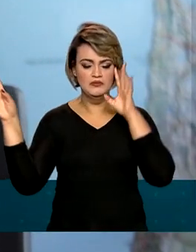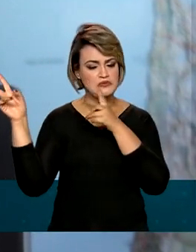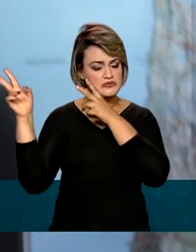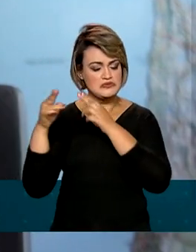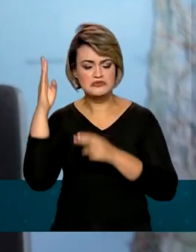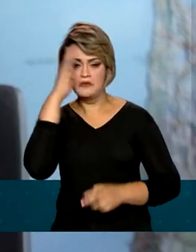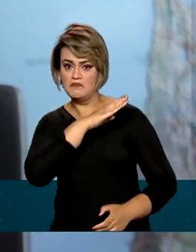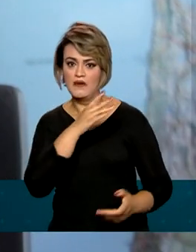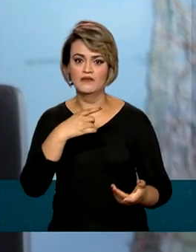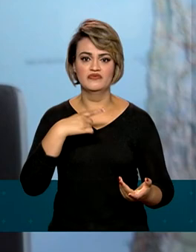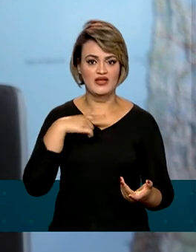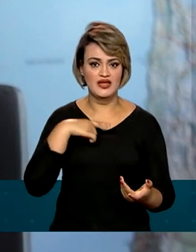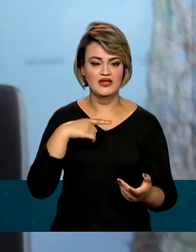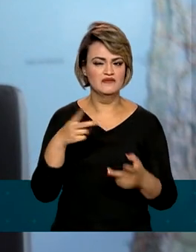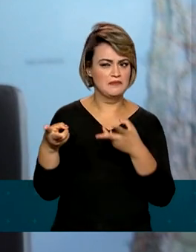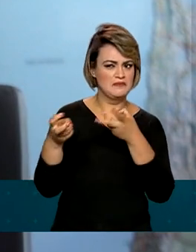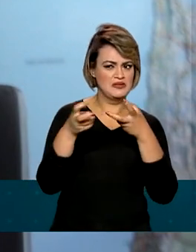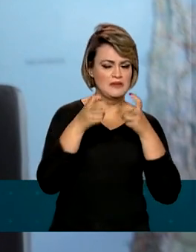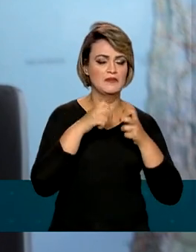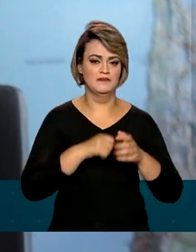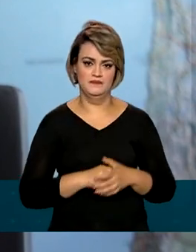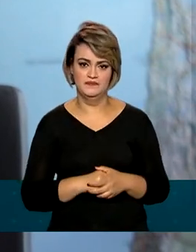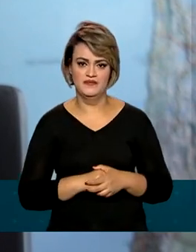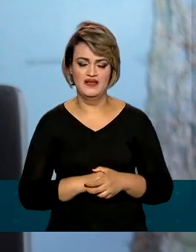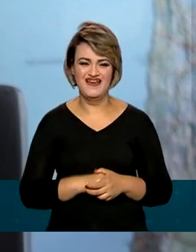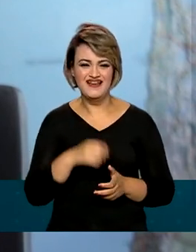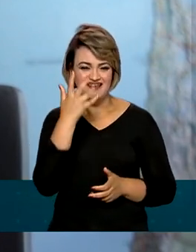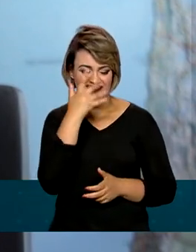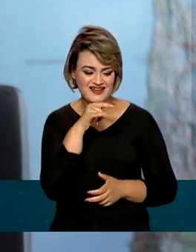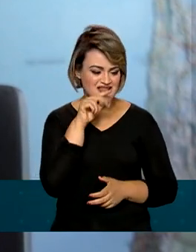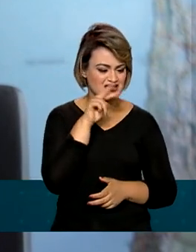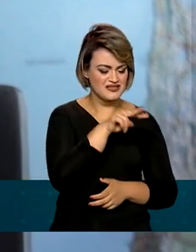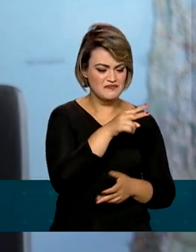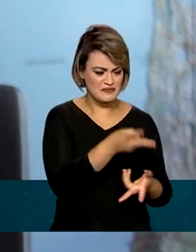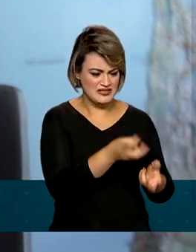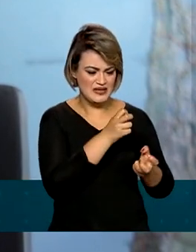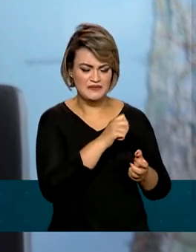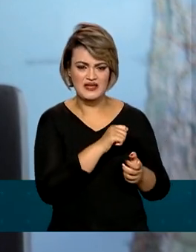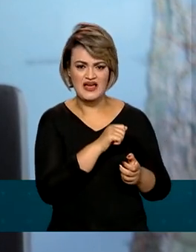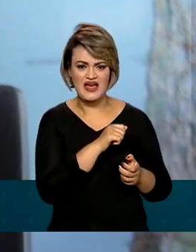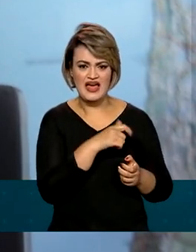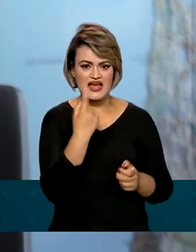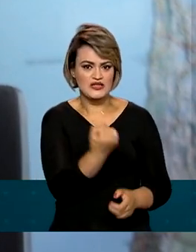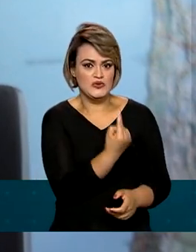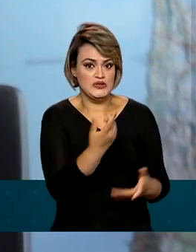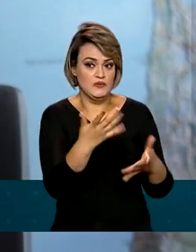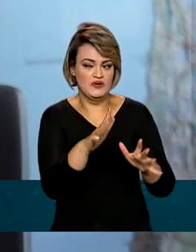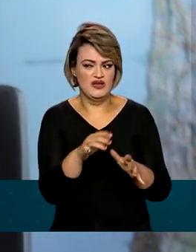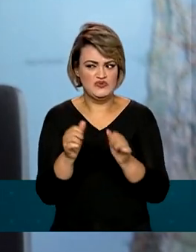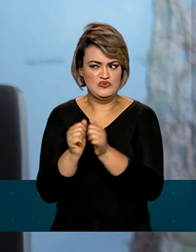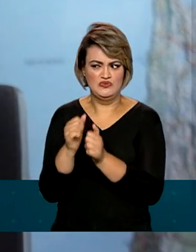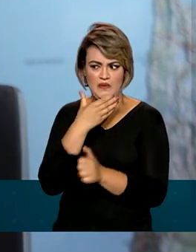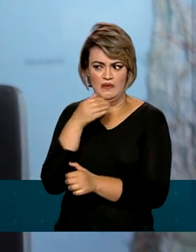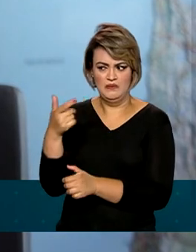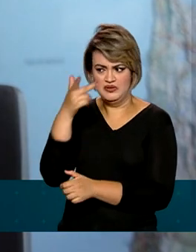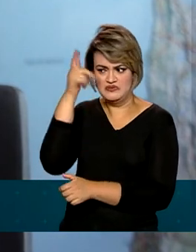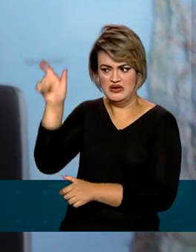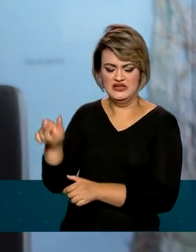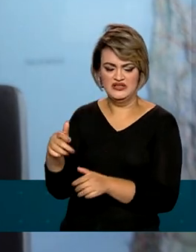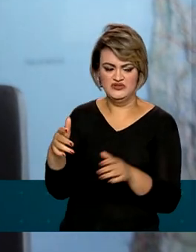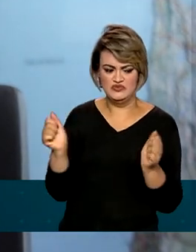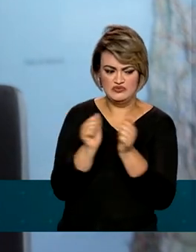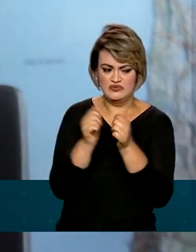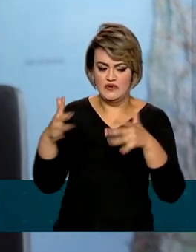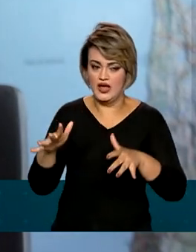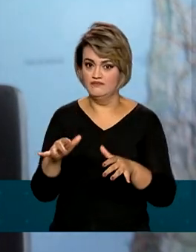muito importante que a gente observe esses sinais. Aquela criança também, que de repente ela não quer ficar sozinha com um determinado adulto. É um